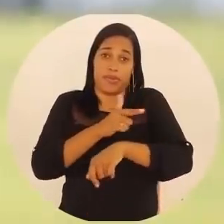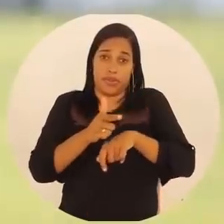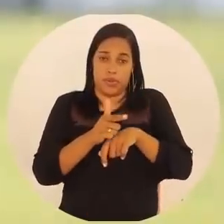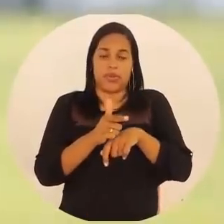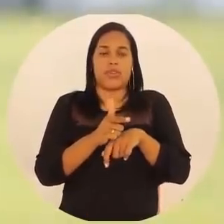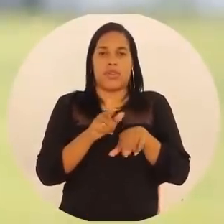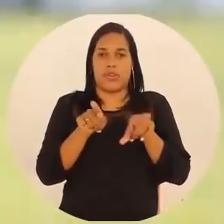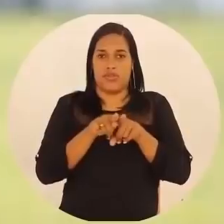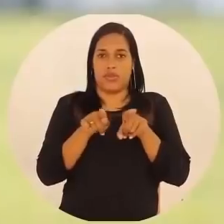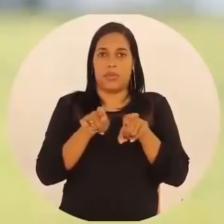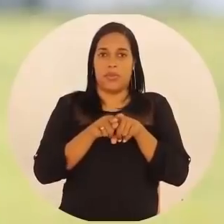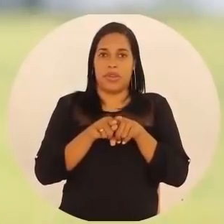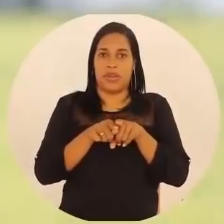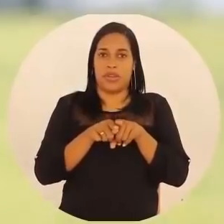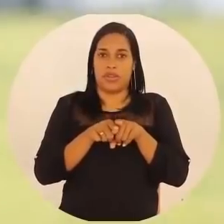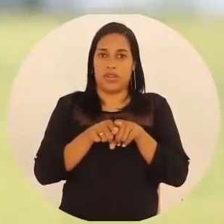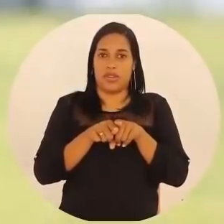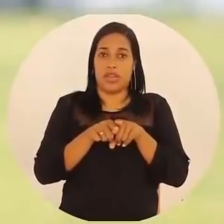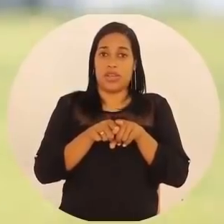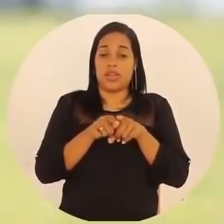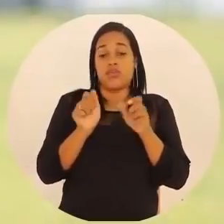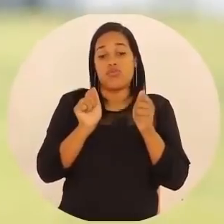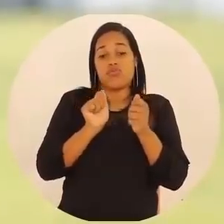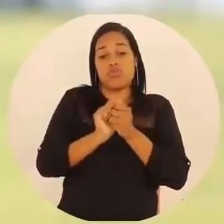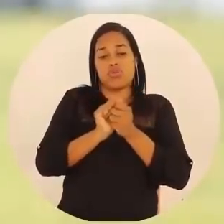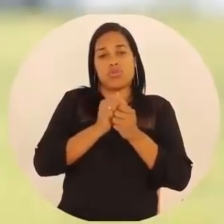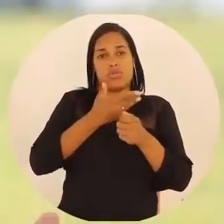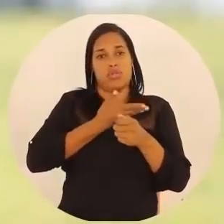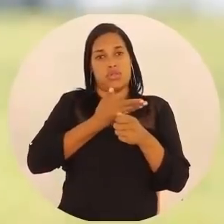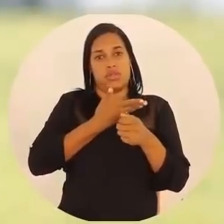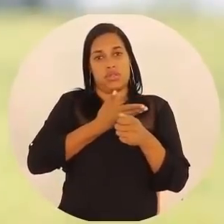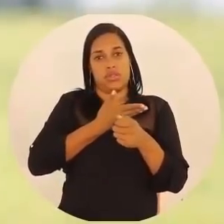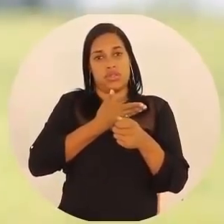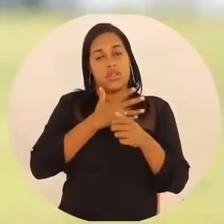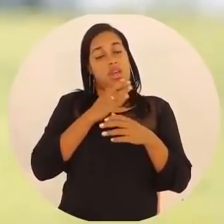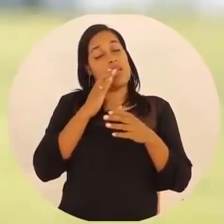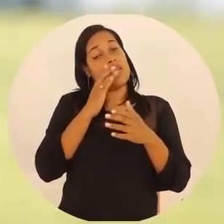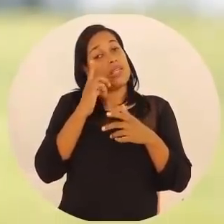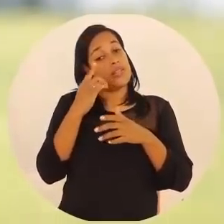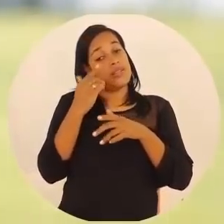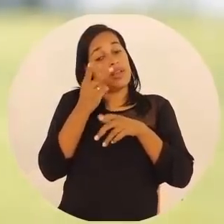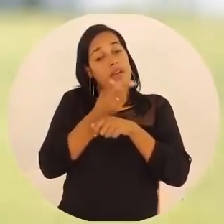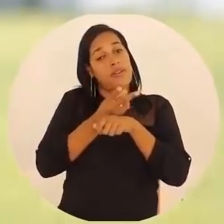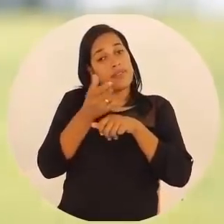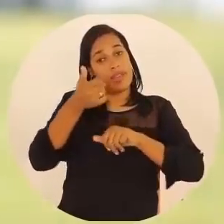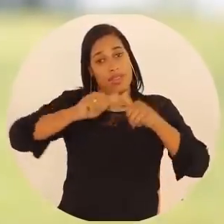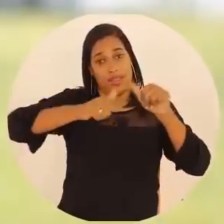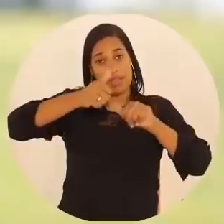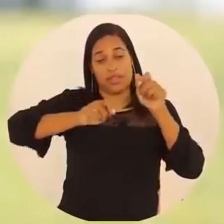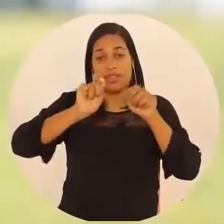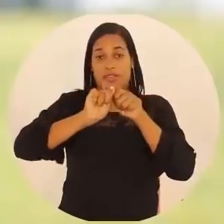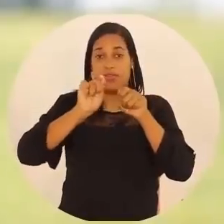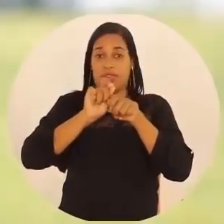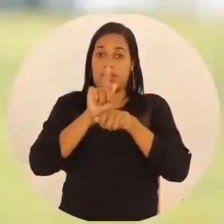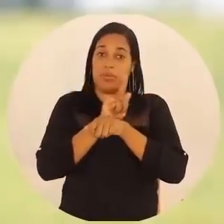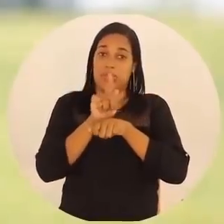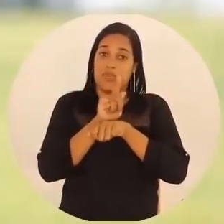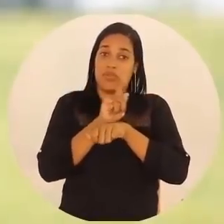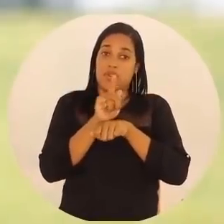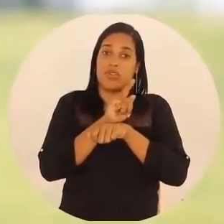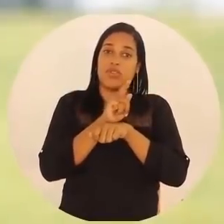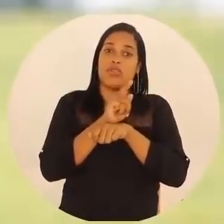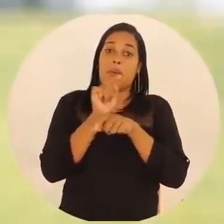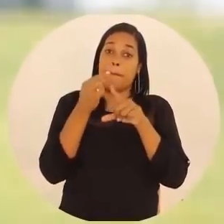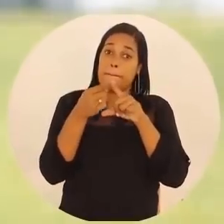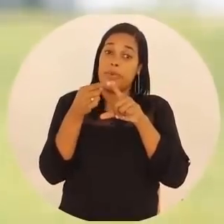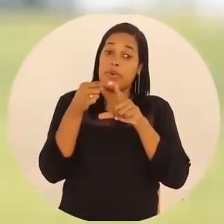ela vai estar disseminando entre seus colaboradores. Geralmente, esse levantamento é feito pelo gestor das equipes, porque